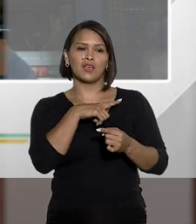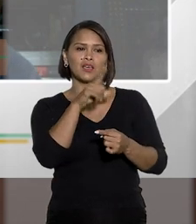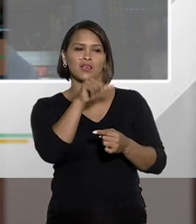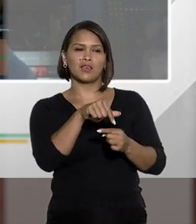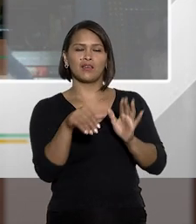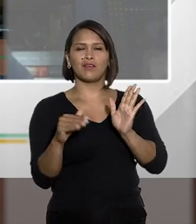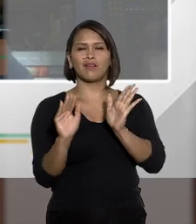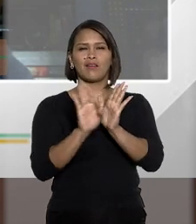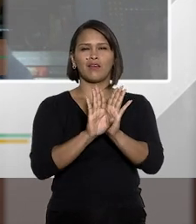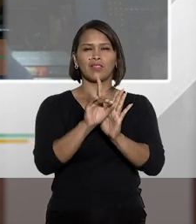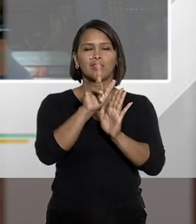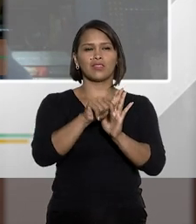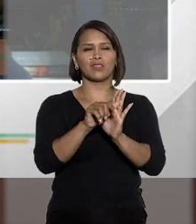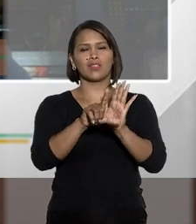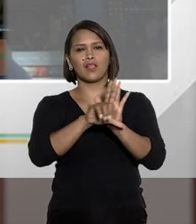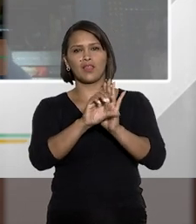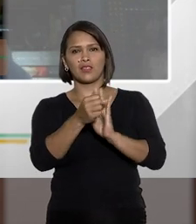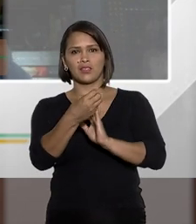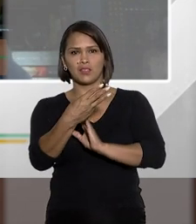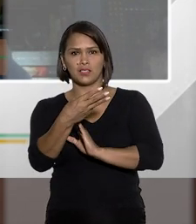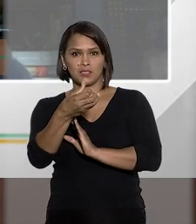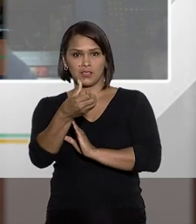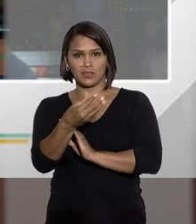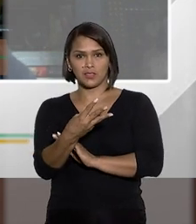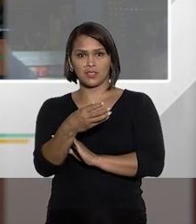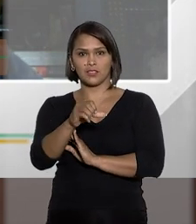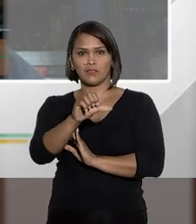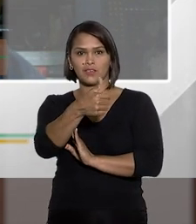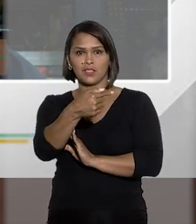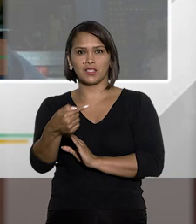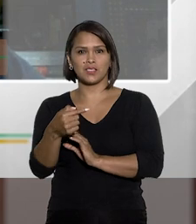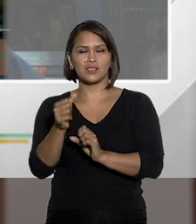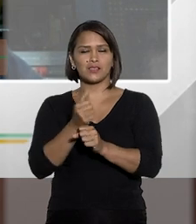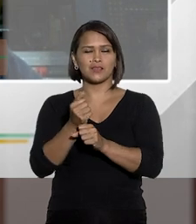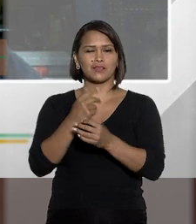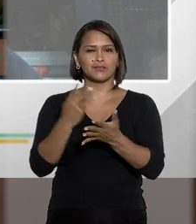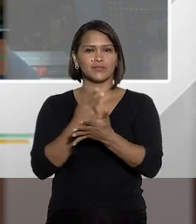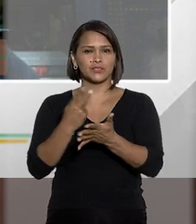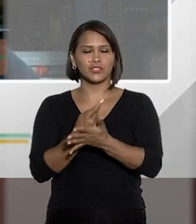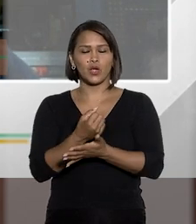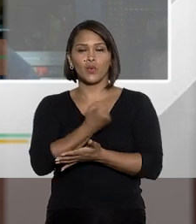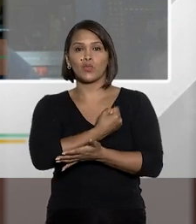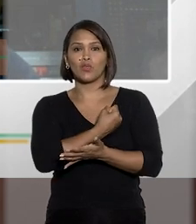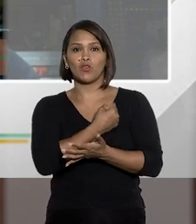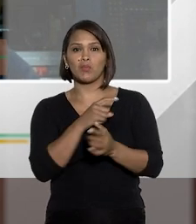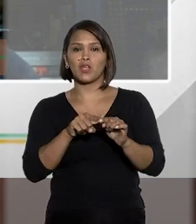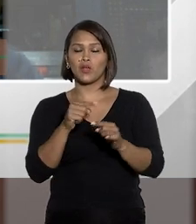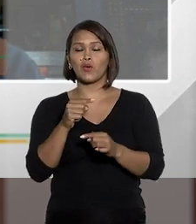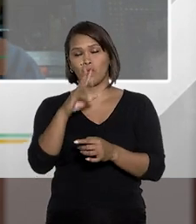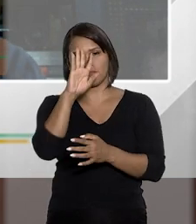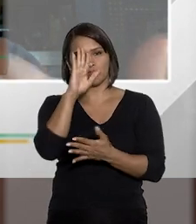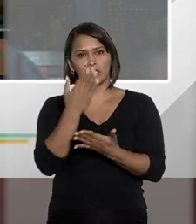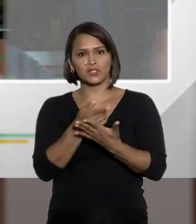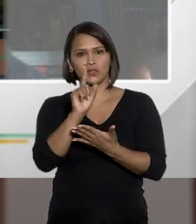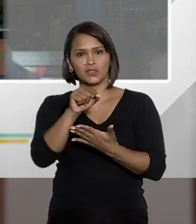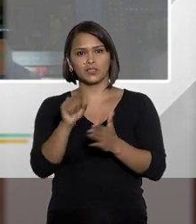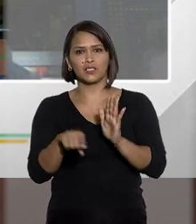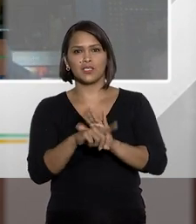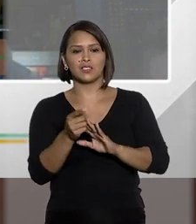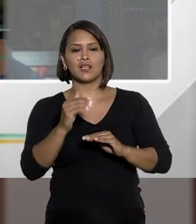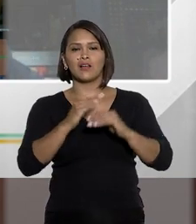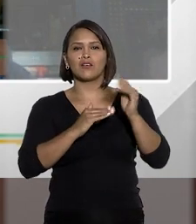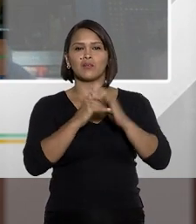Já que, até o advento da lei 13.497, se eu não errei o número da lei, a